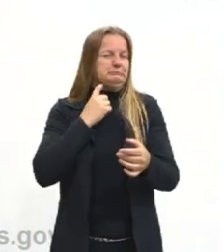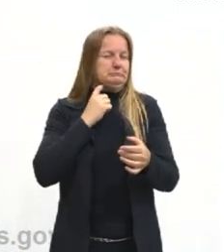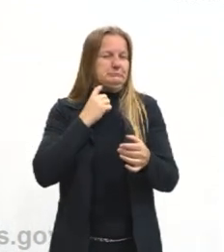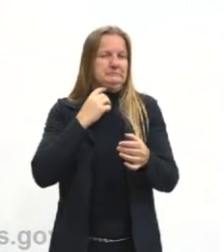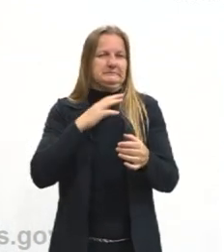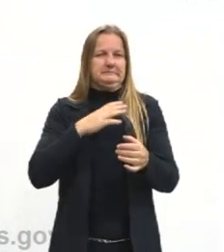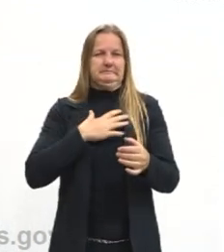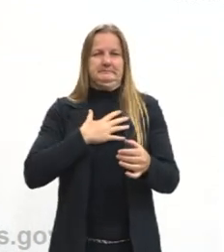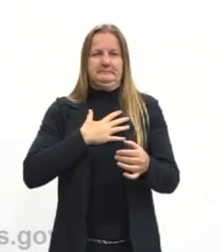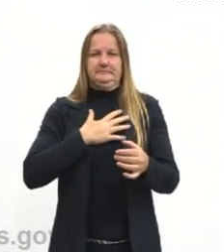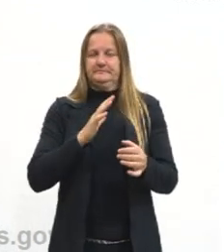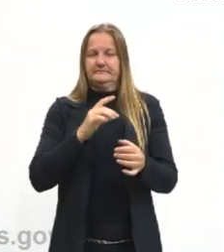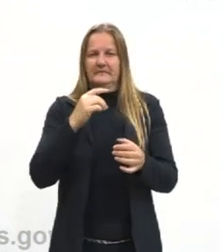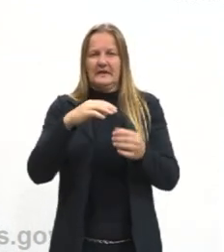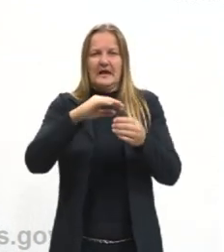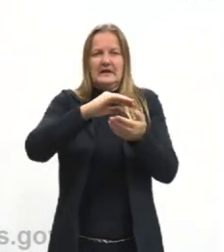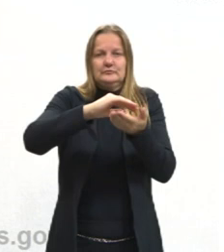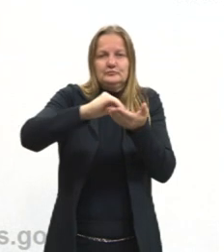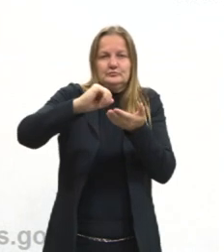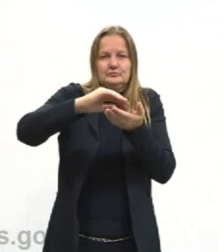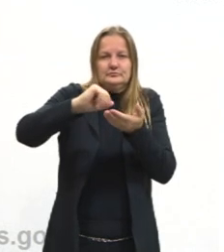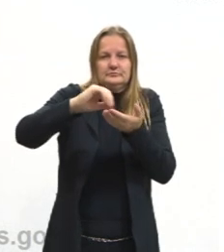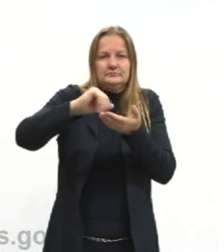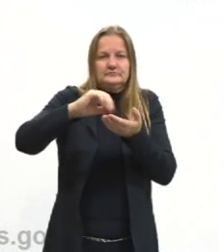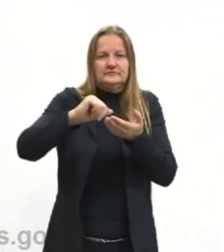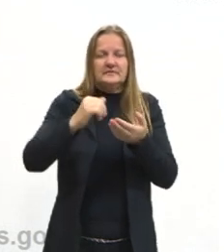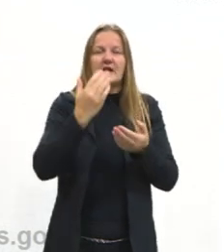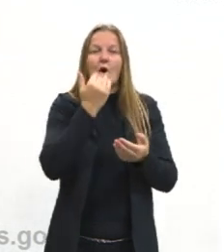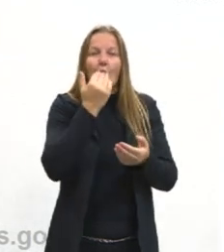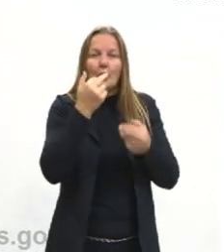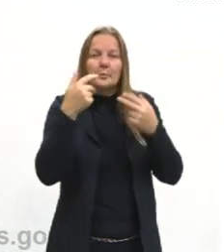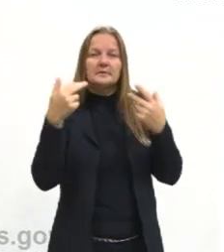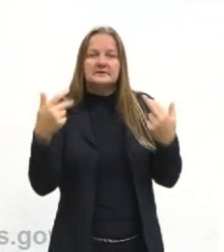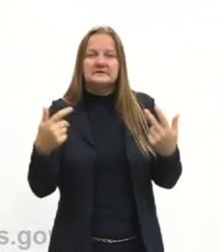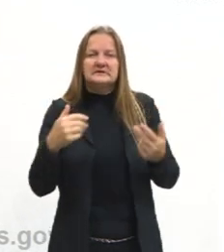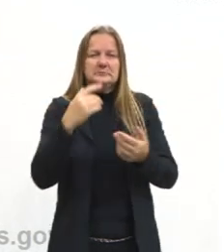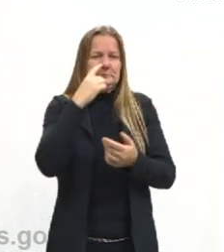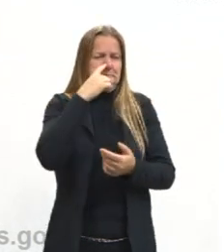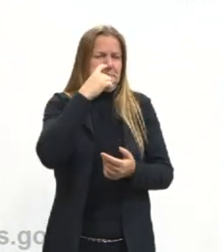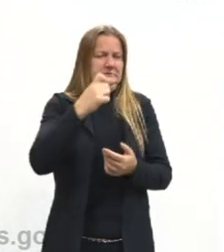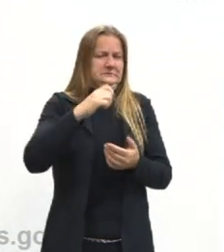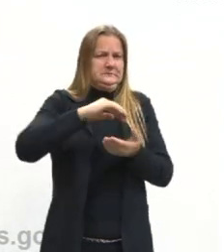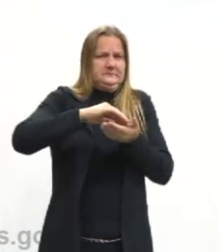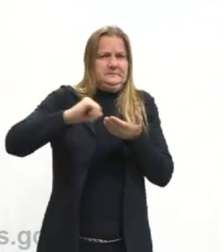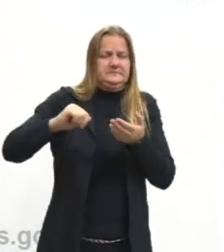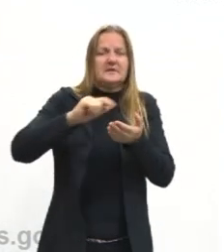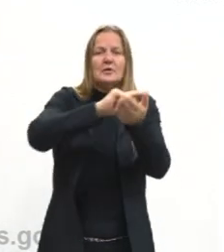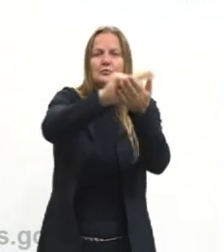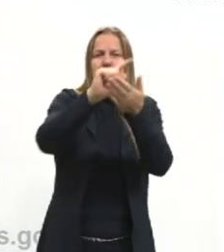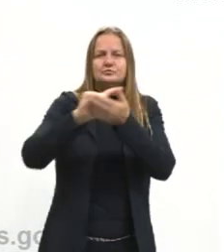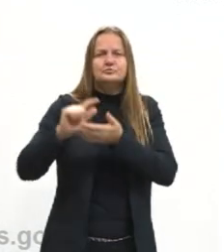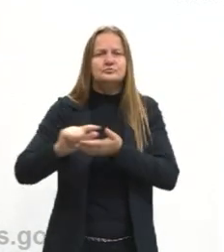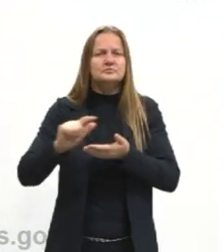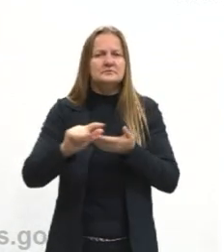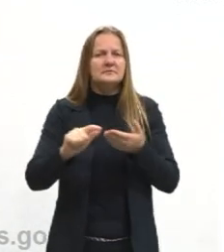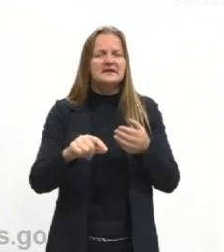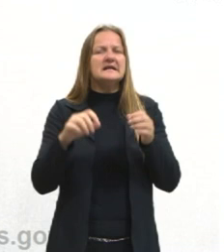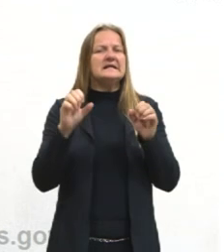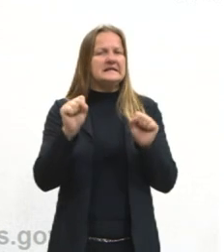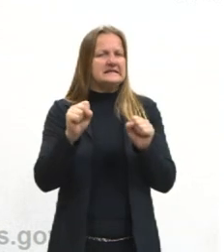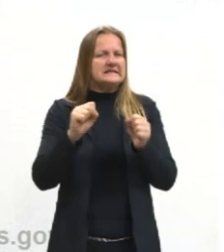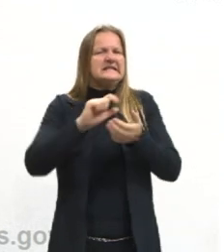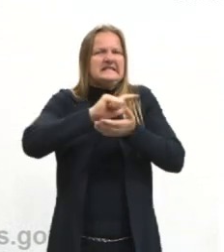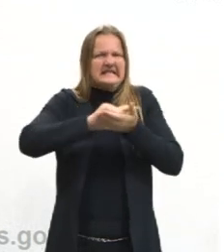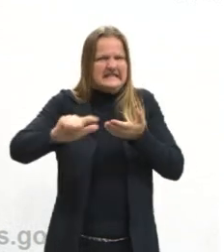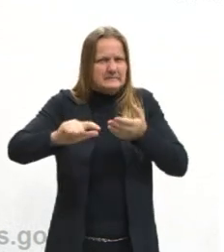né? Mesmo você removendo o alimento que causou o odor e fazendo uma limpeza, será que sai esse